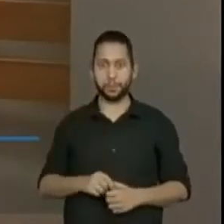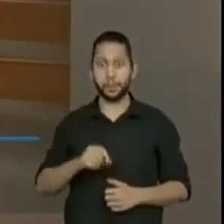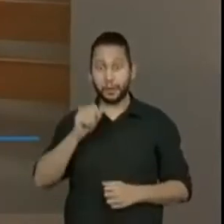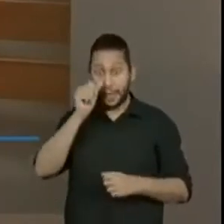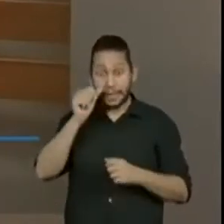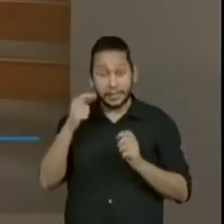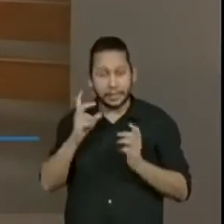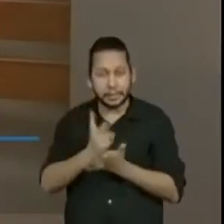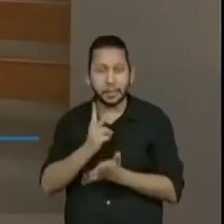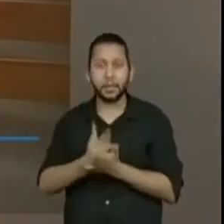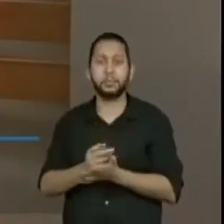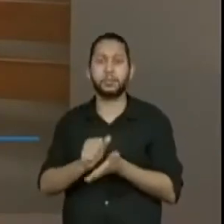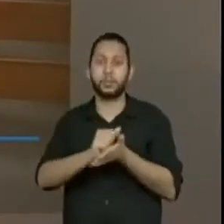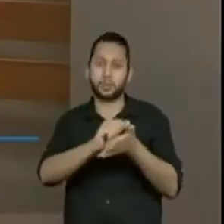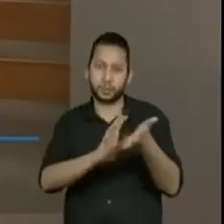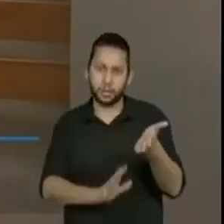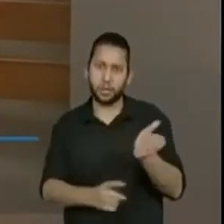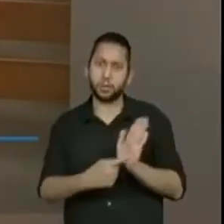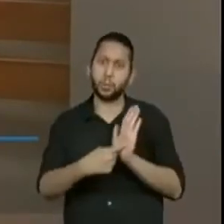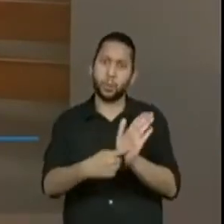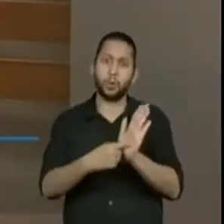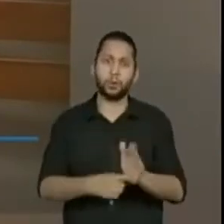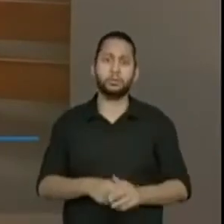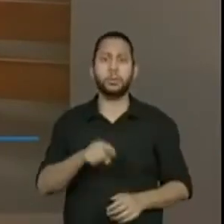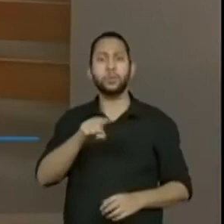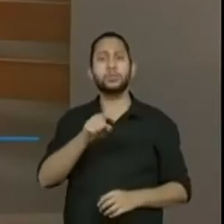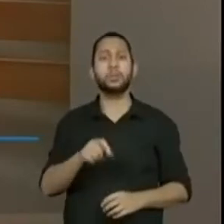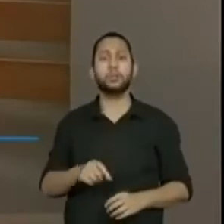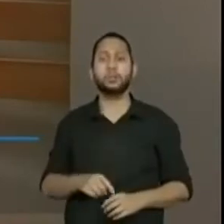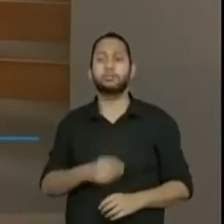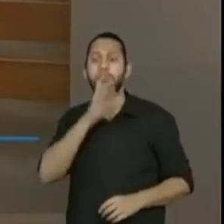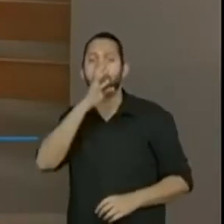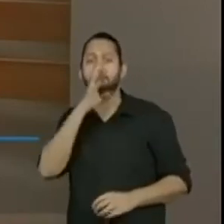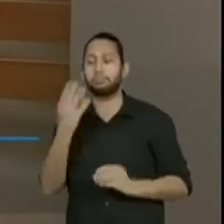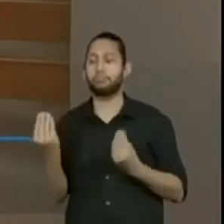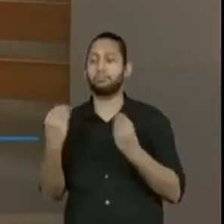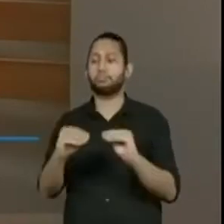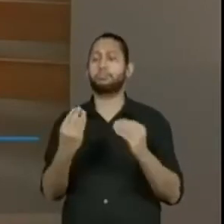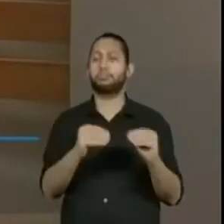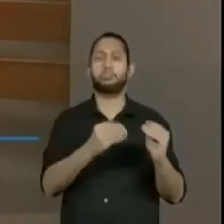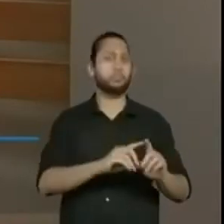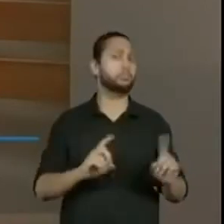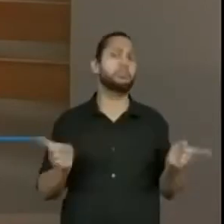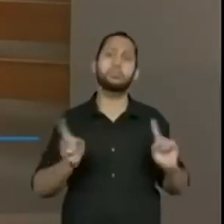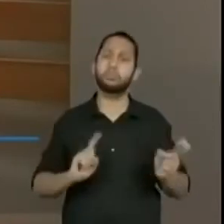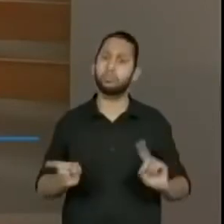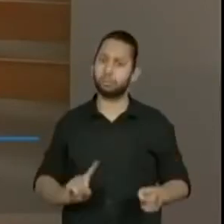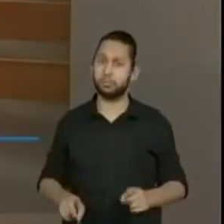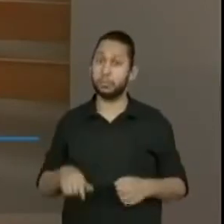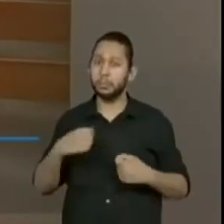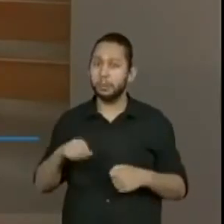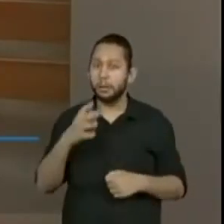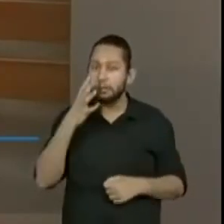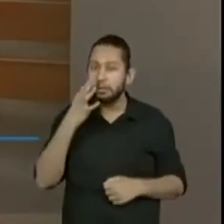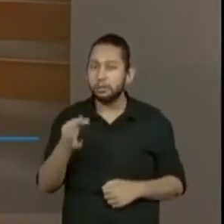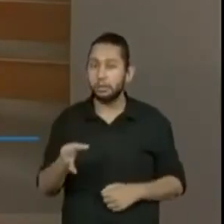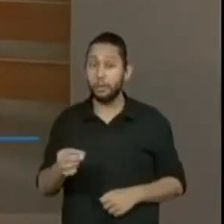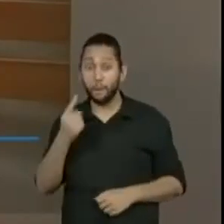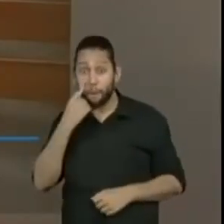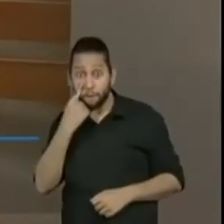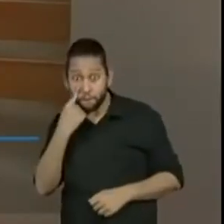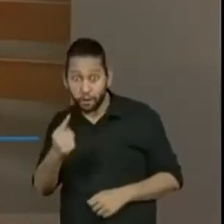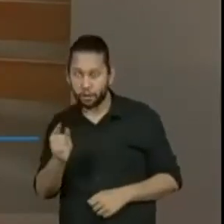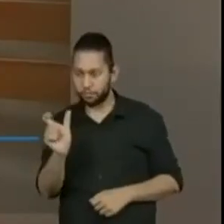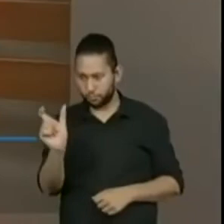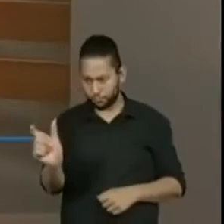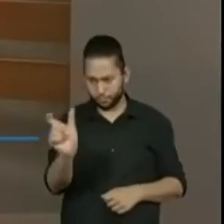vez que esse exercício aparecer para vocês, não adianta preencher com qualquer informação, aluno do quarto ano, você precisa compreender qual